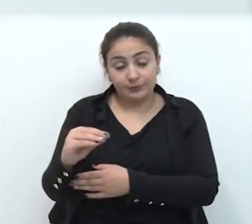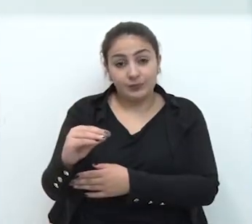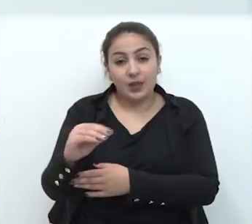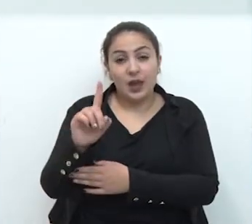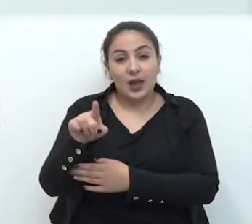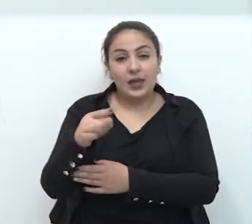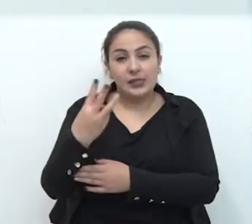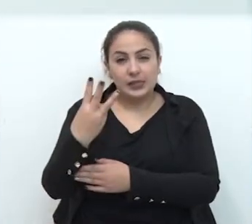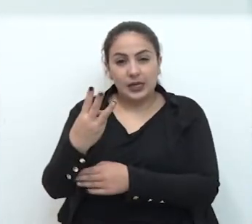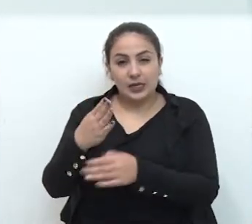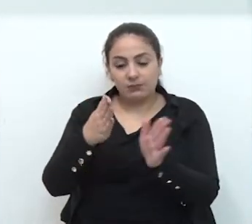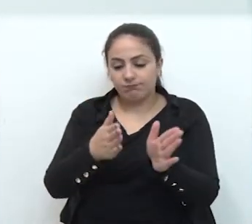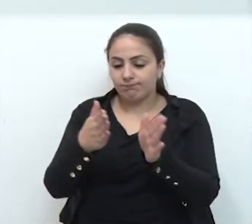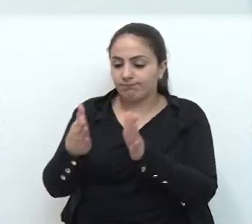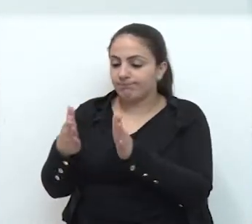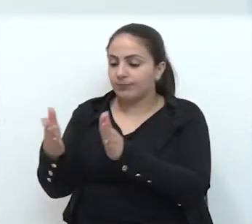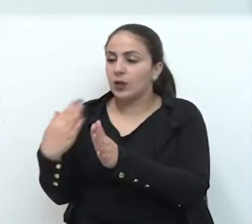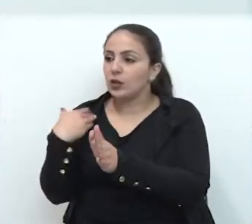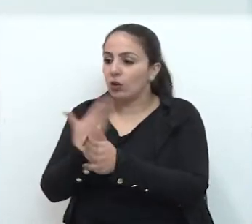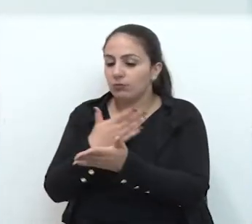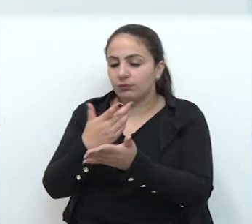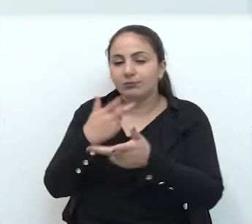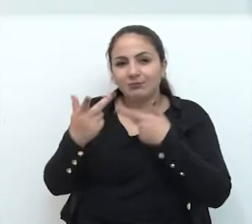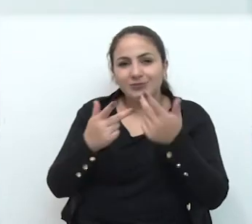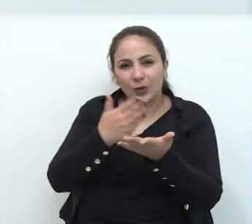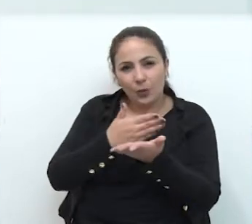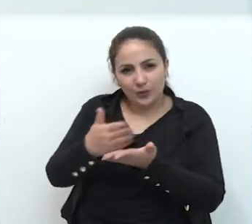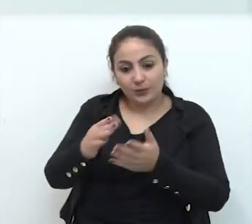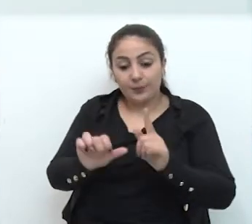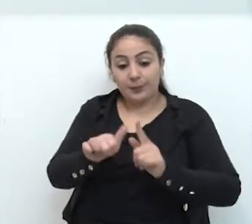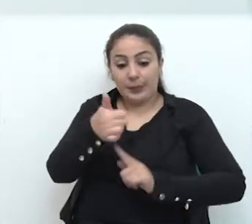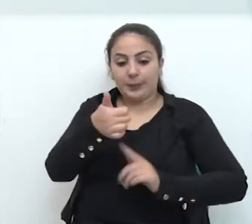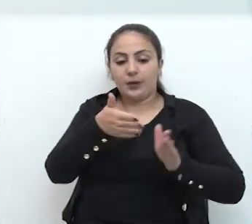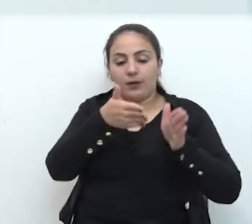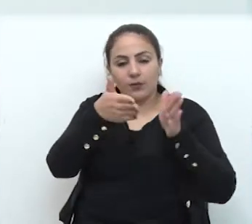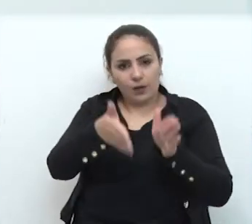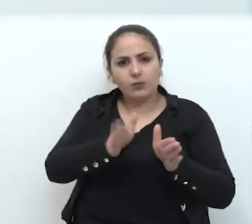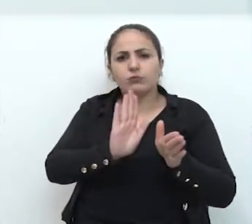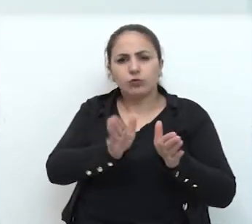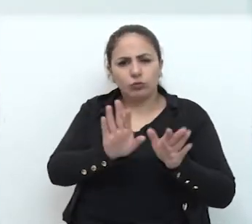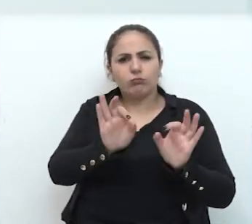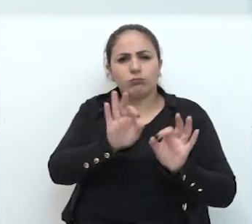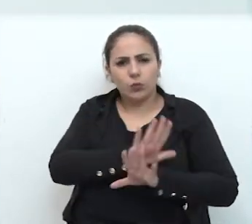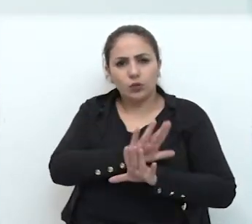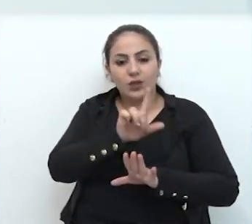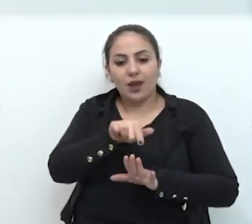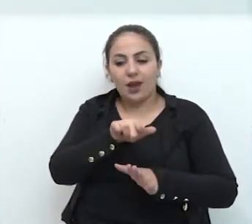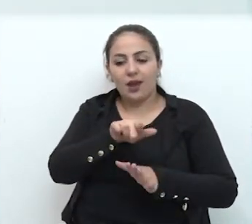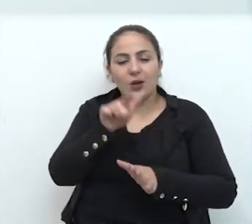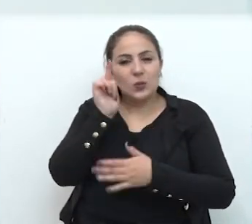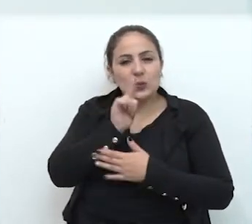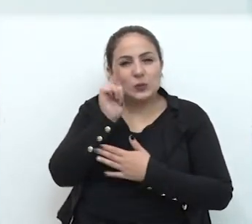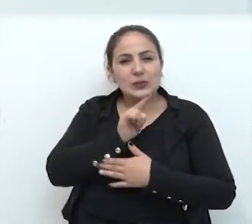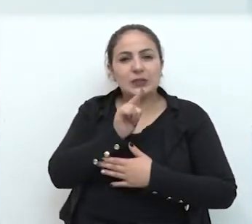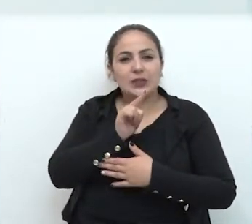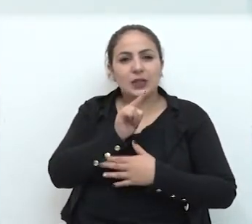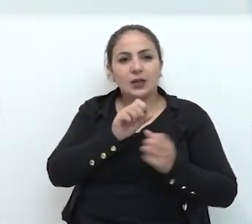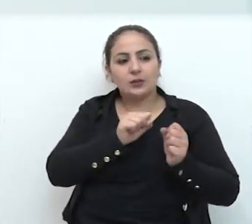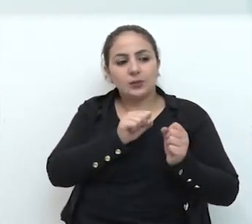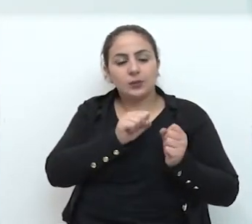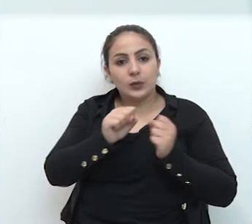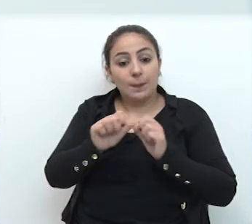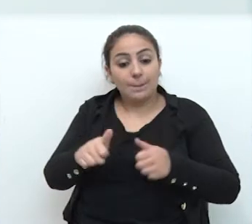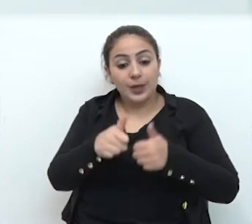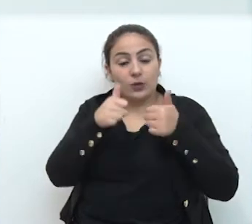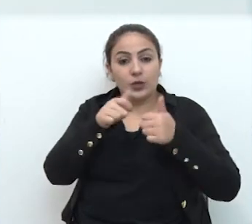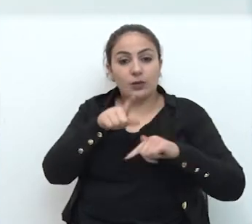São três fases que nós elencamos lá no início. A primeira fase já está concluída, que foi a remodelação,